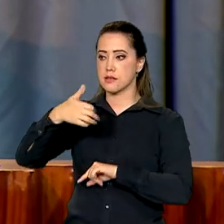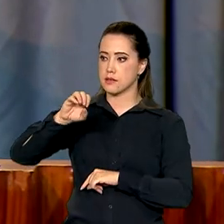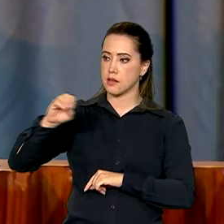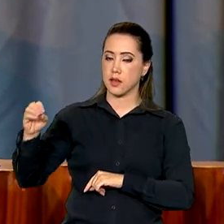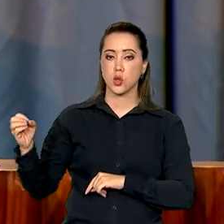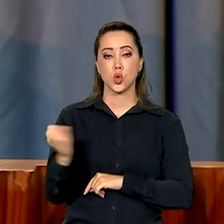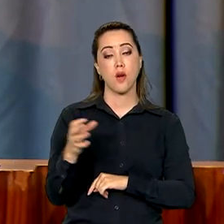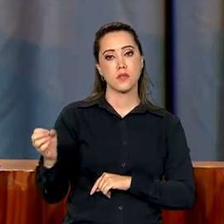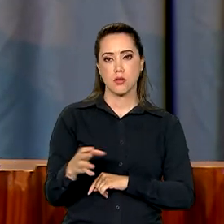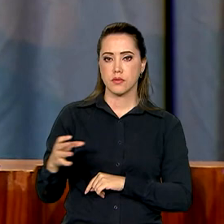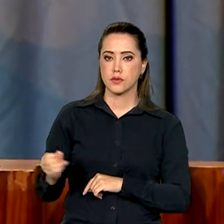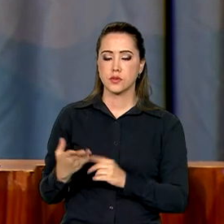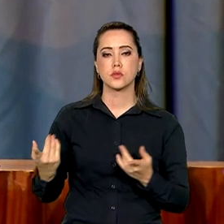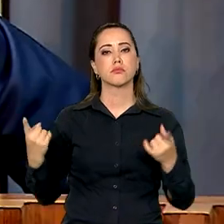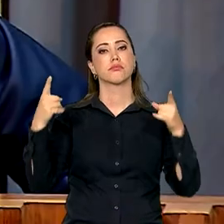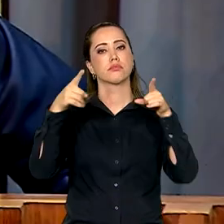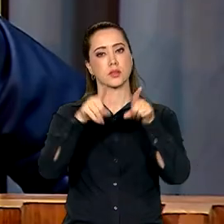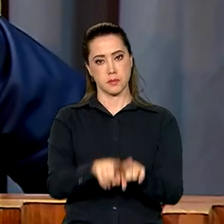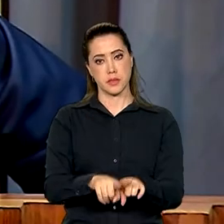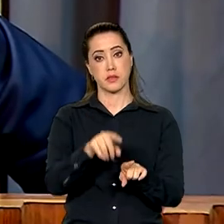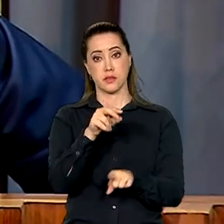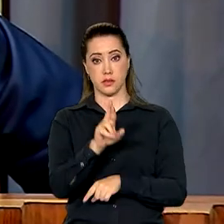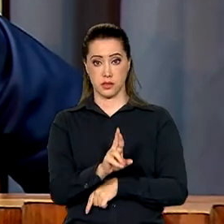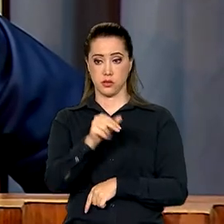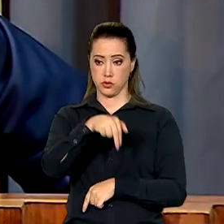da rede pública, de rádio e TVs.